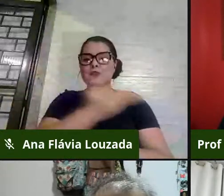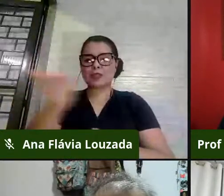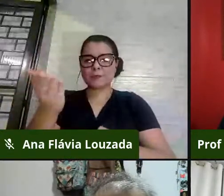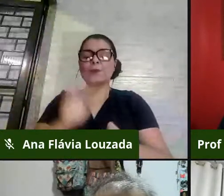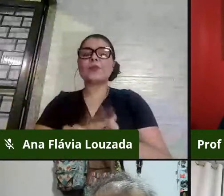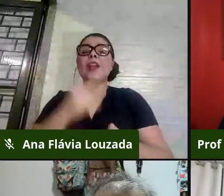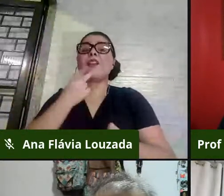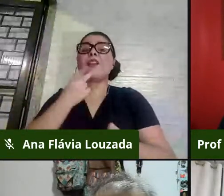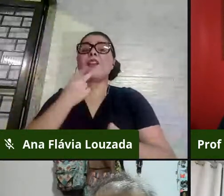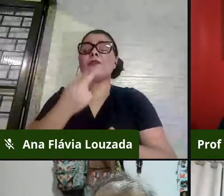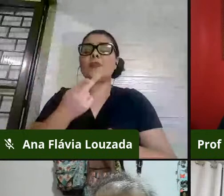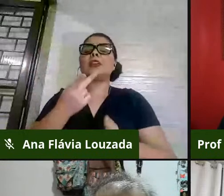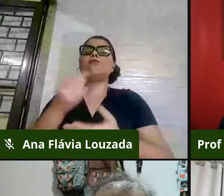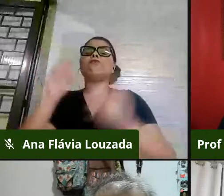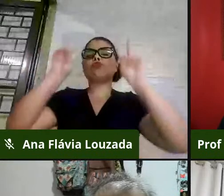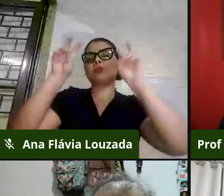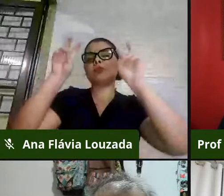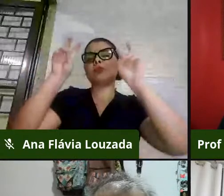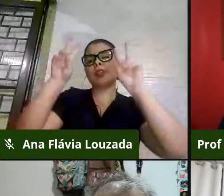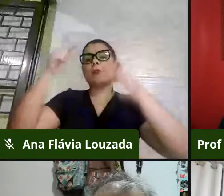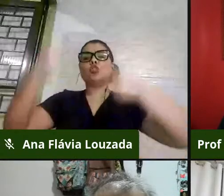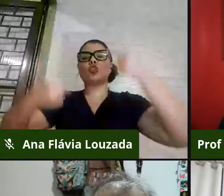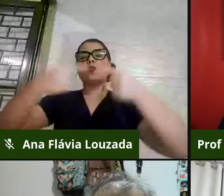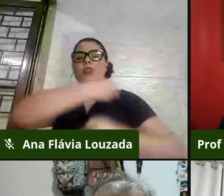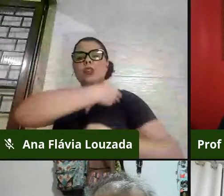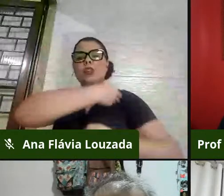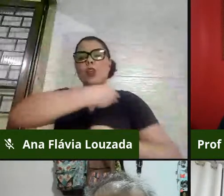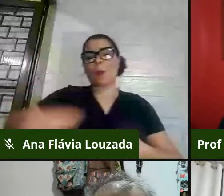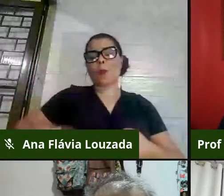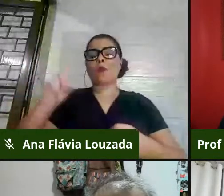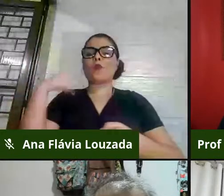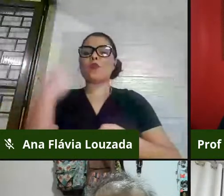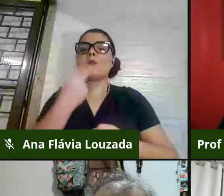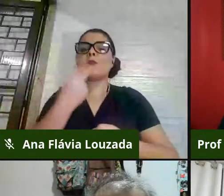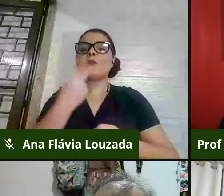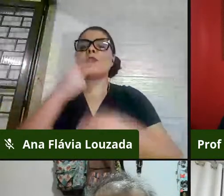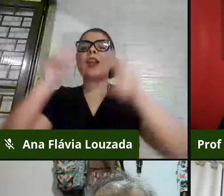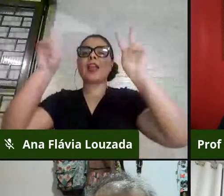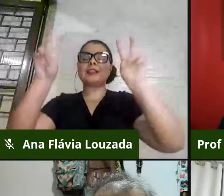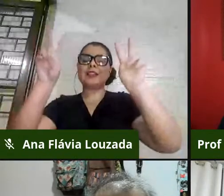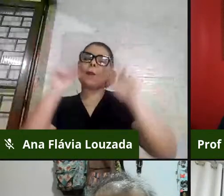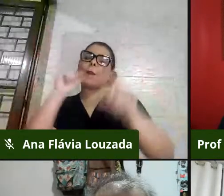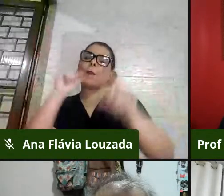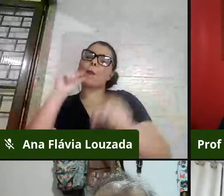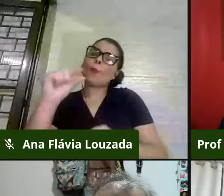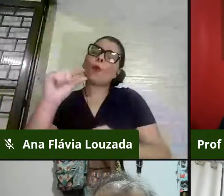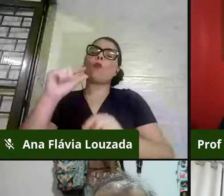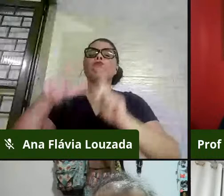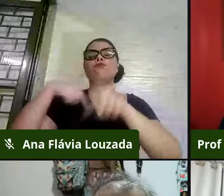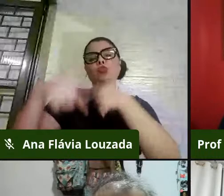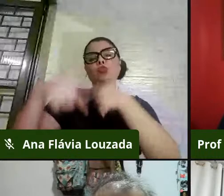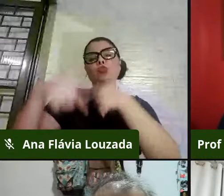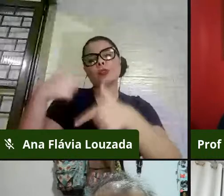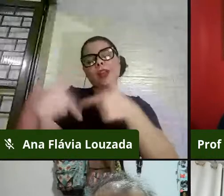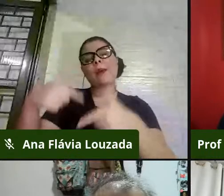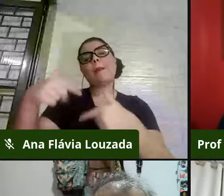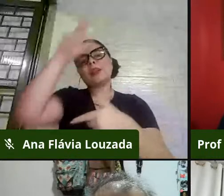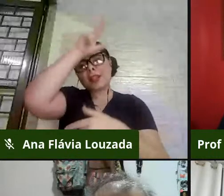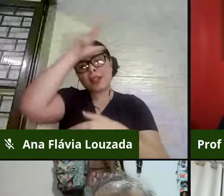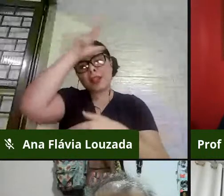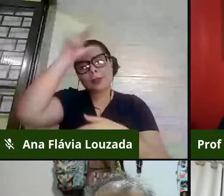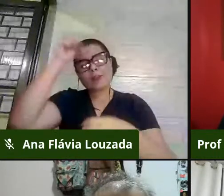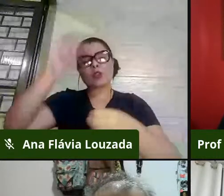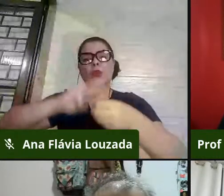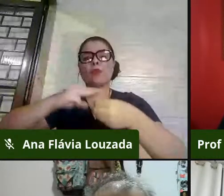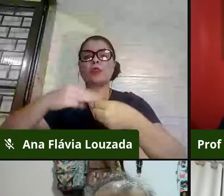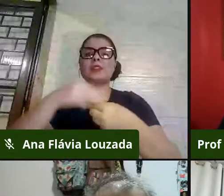falando de políticas públicas, nós vamos falar exatamente um pouco do trabalho da Prefeitura Municipal de Nilópolis, o que